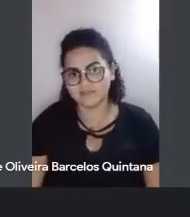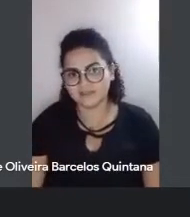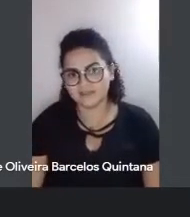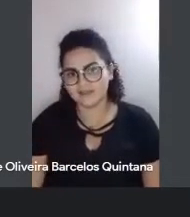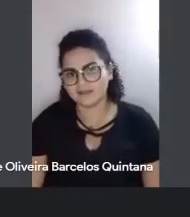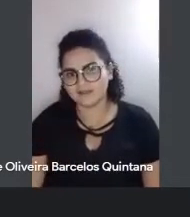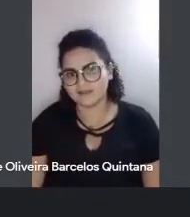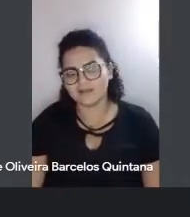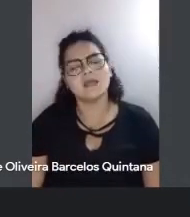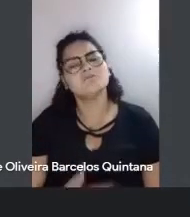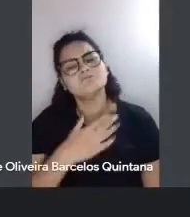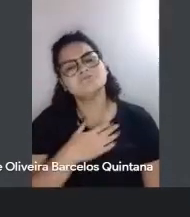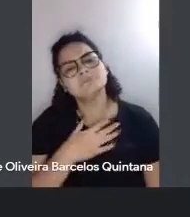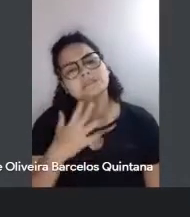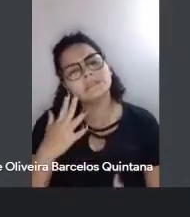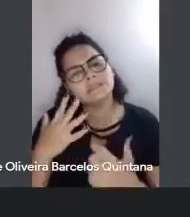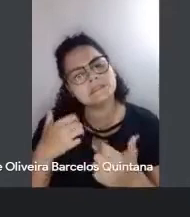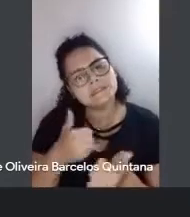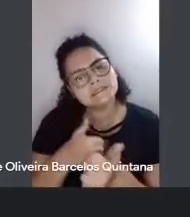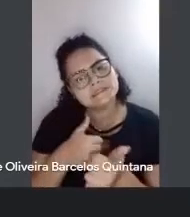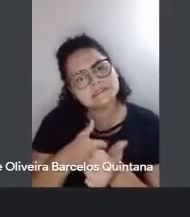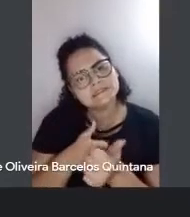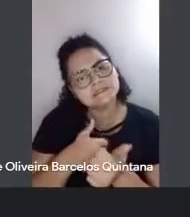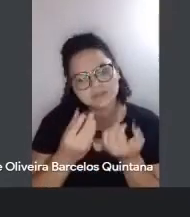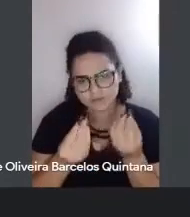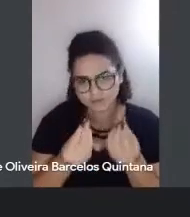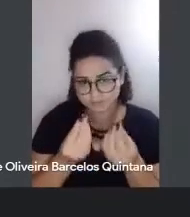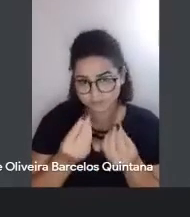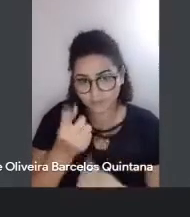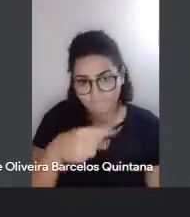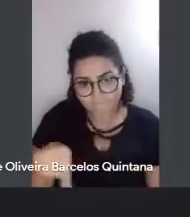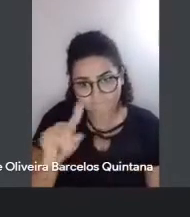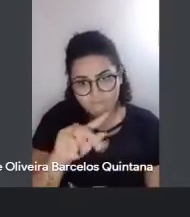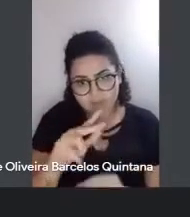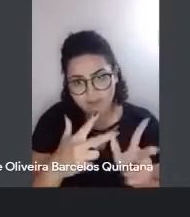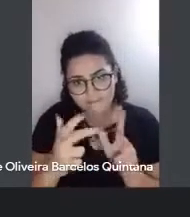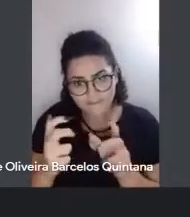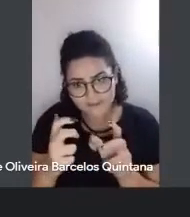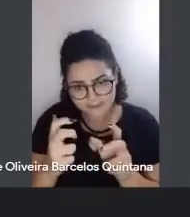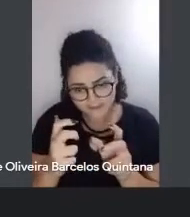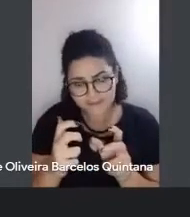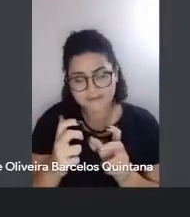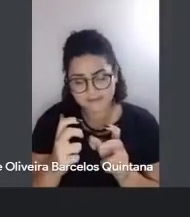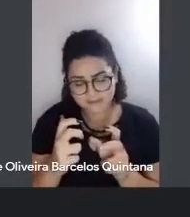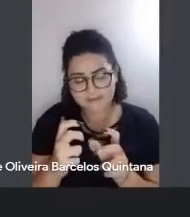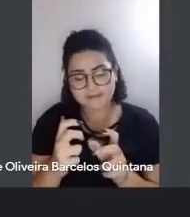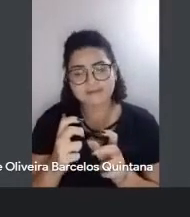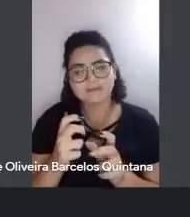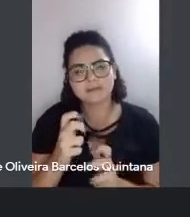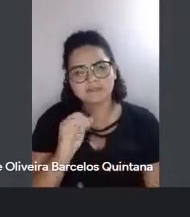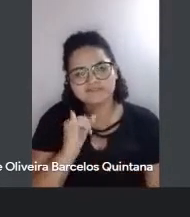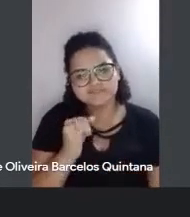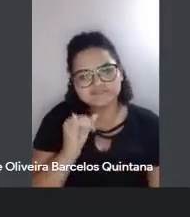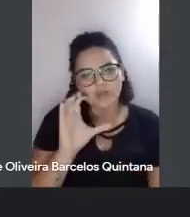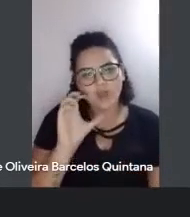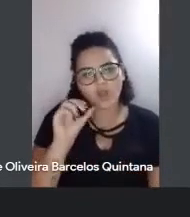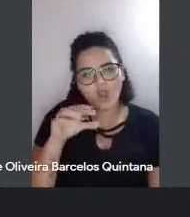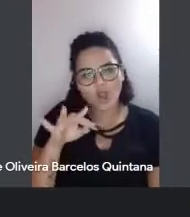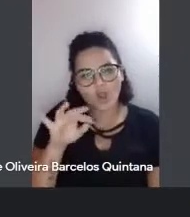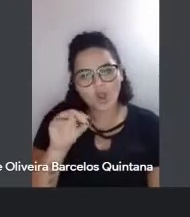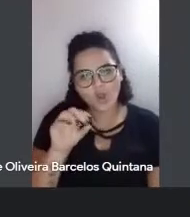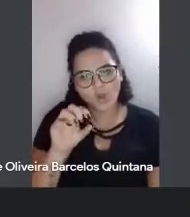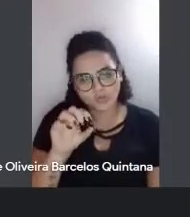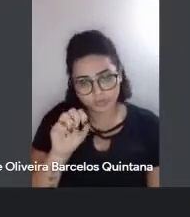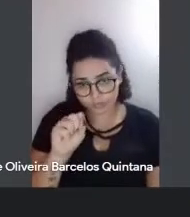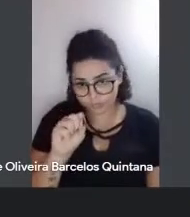indagação é, como que vocês percebem essa questão, porque os contos trabalham muito a questão de sertões, né?